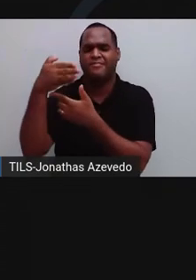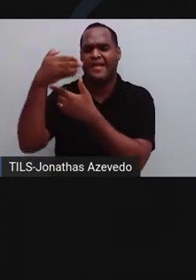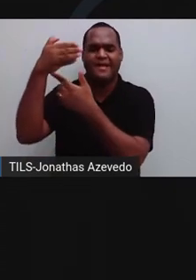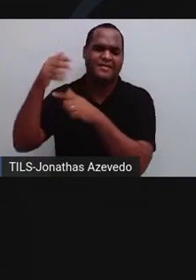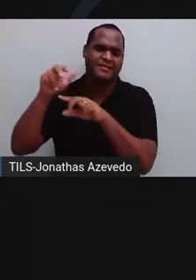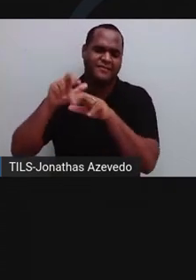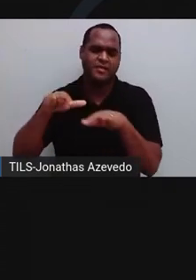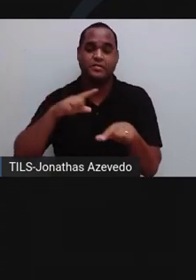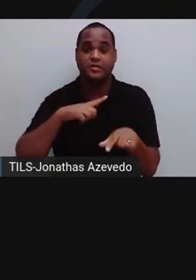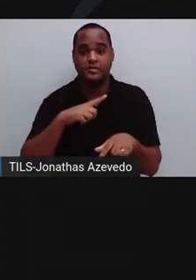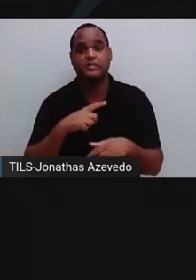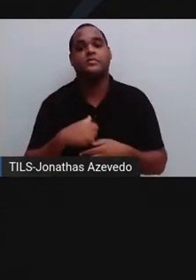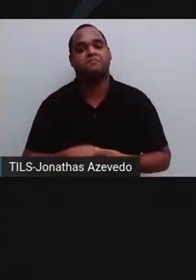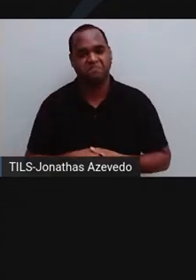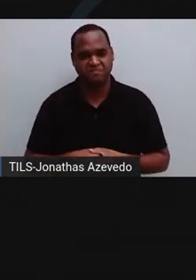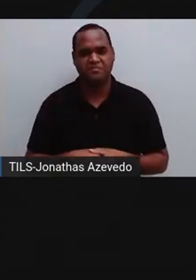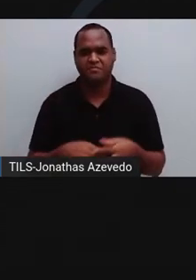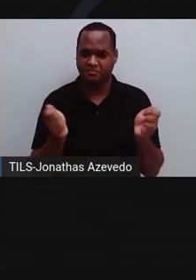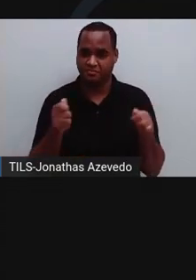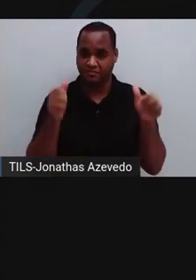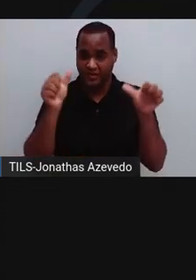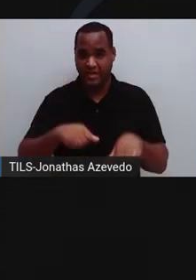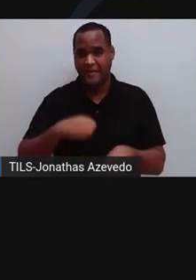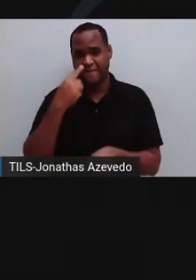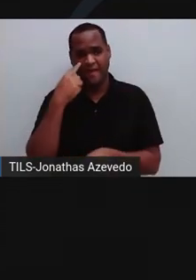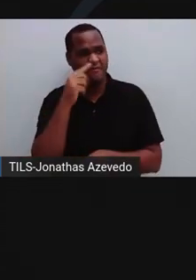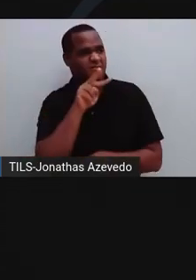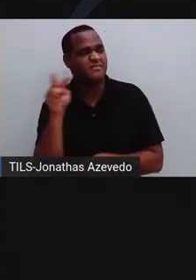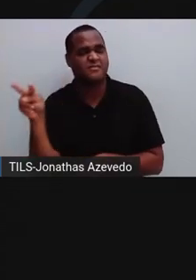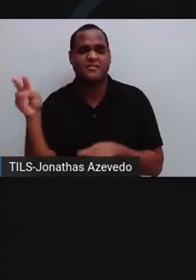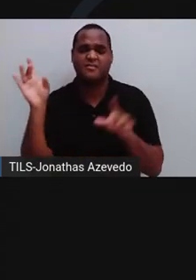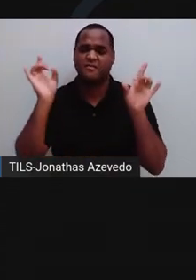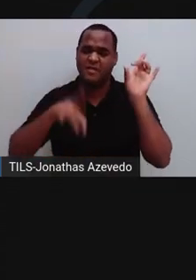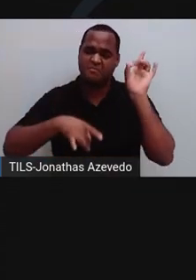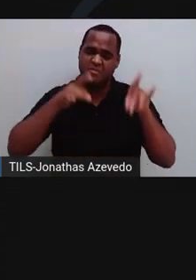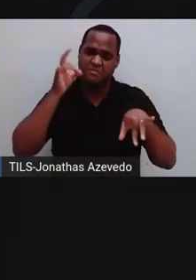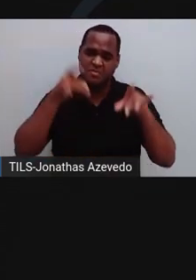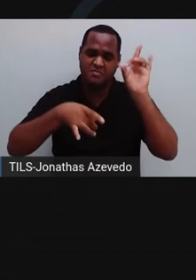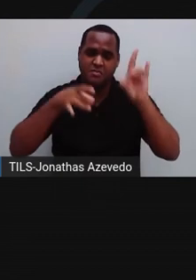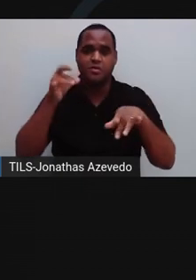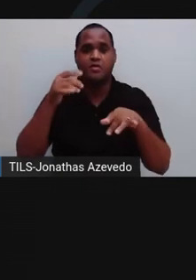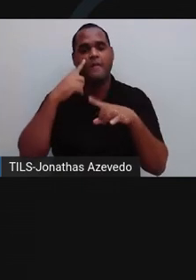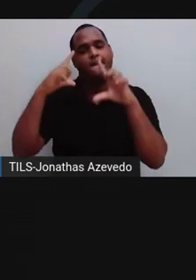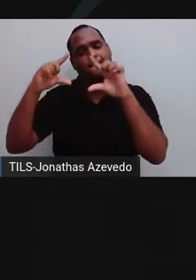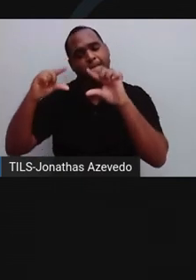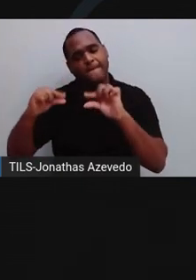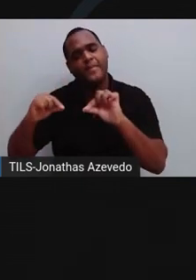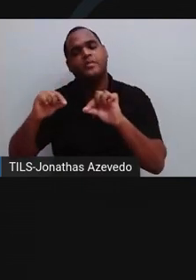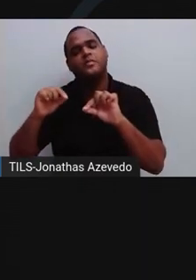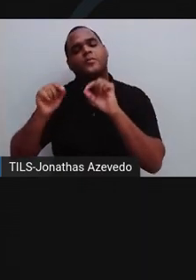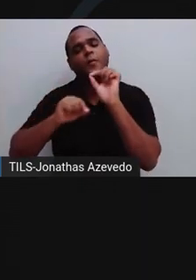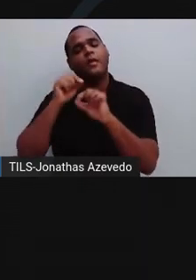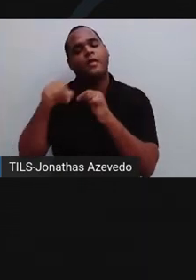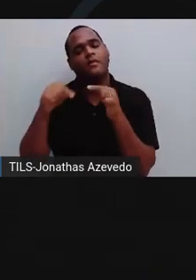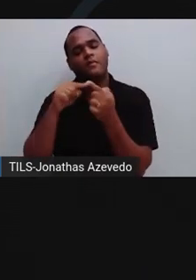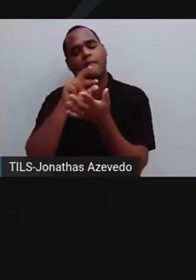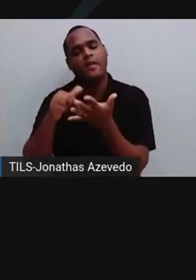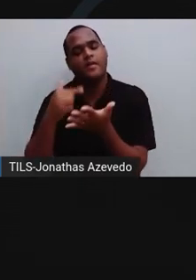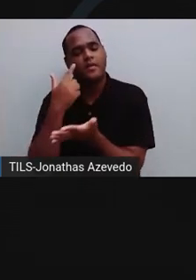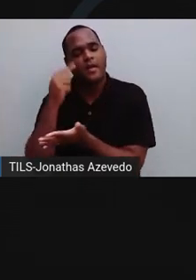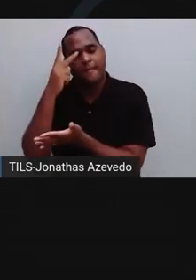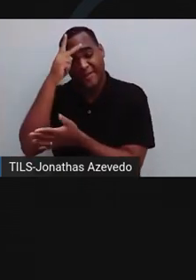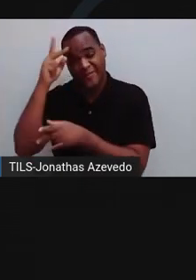e outros elementos que causam a poluição visual, reduzem de forma significativa a qualidade de vida da